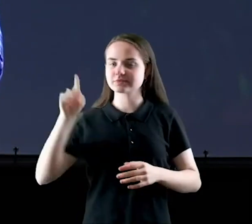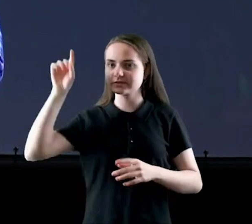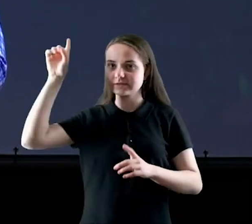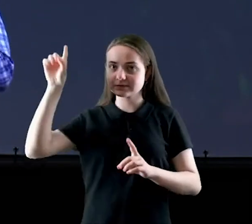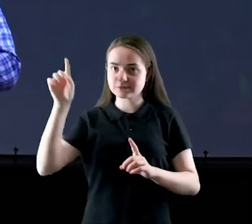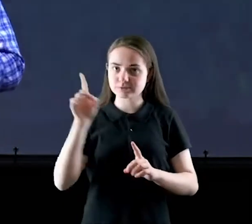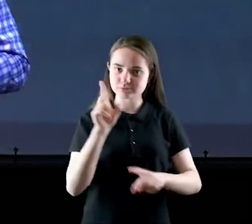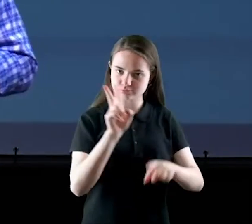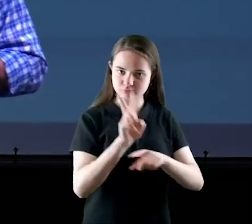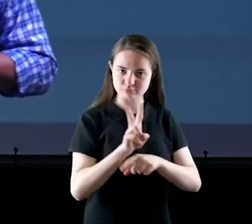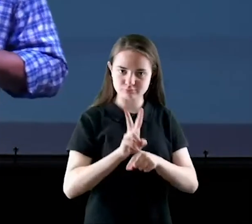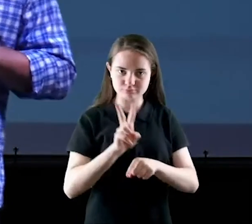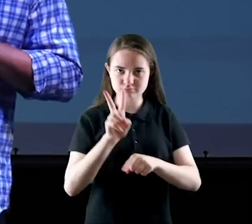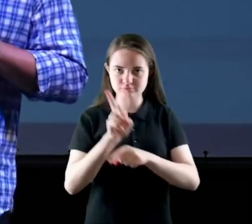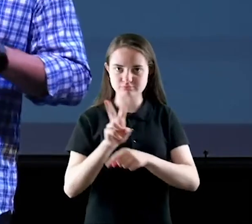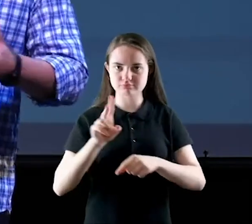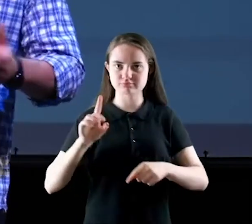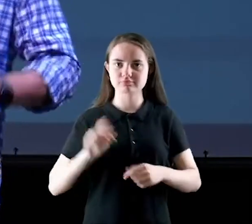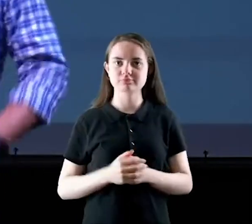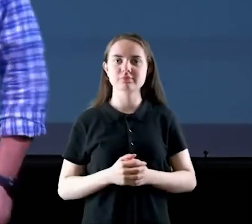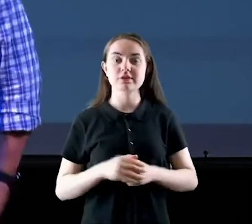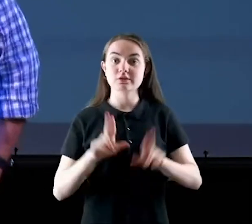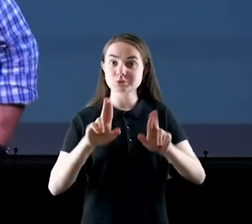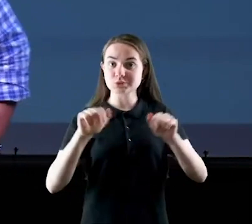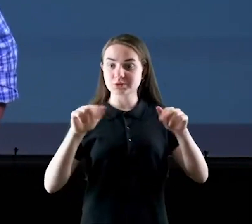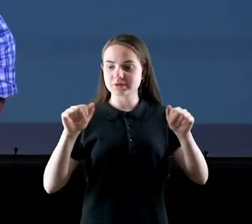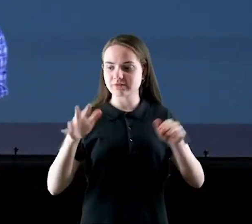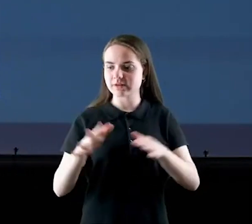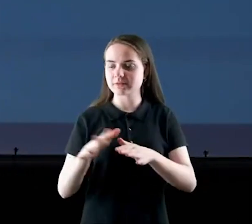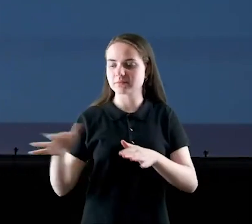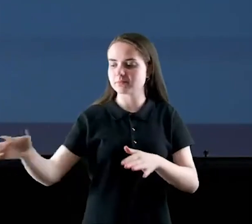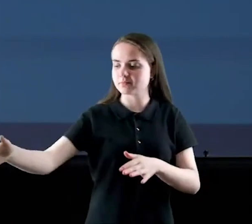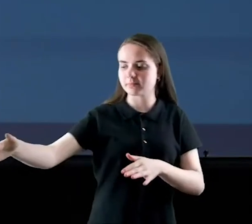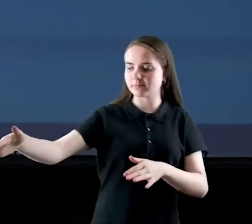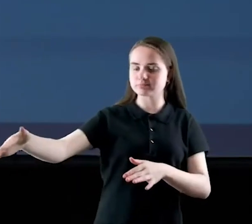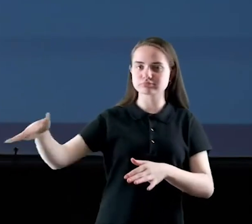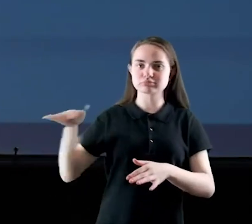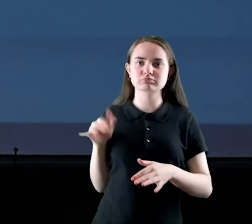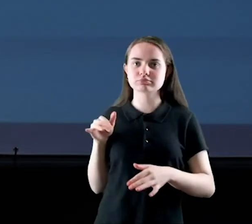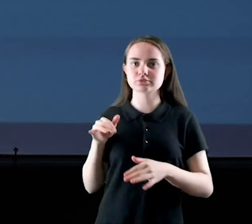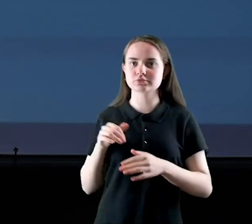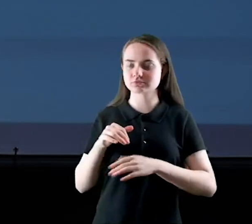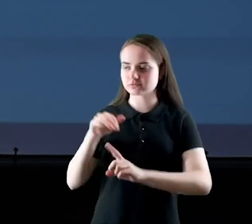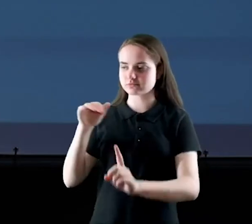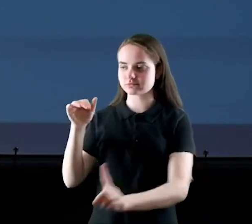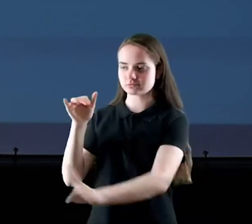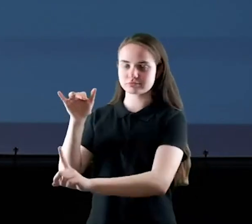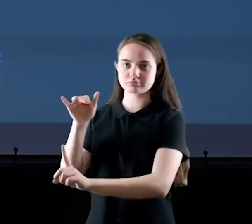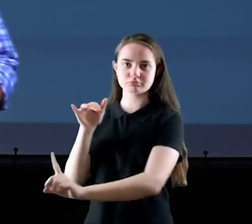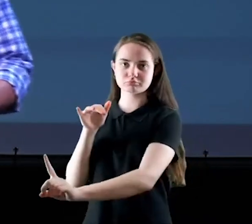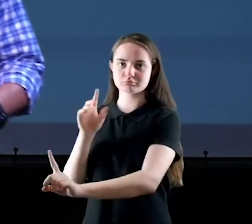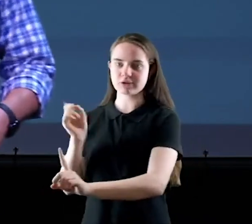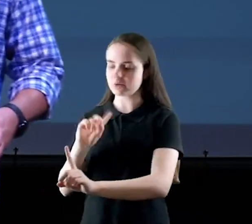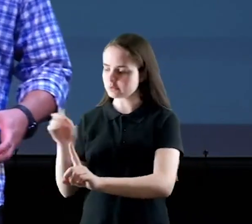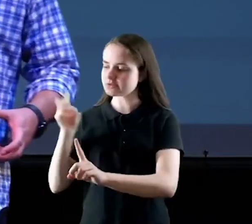nunca será retirado da sua vida Pedro, na sua primeira carta, ele fala capítulo 1 verso 3 a 5